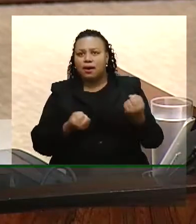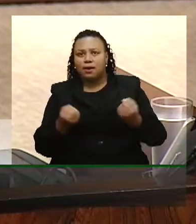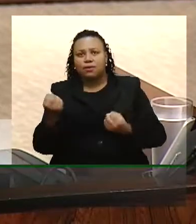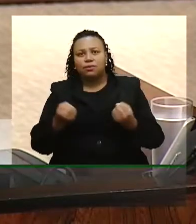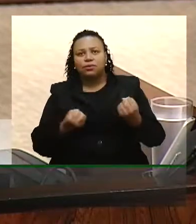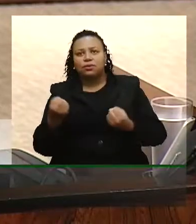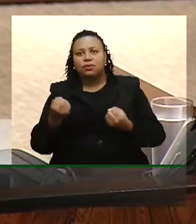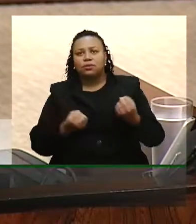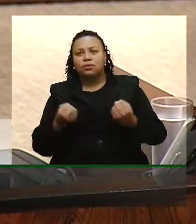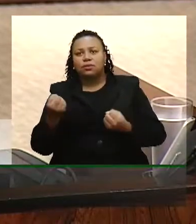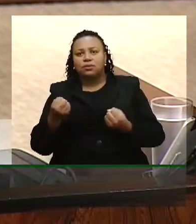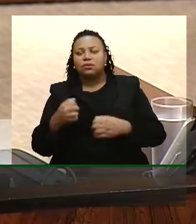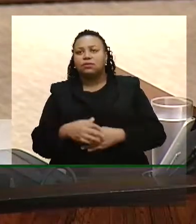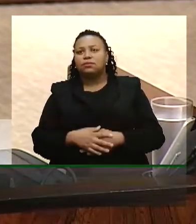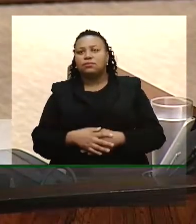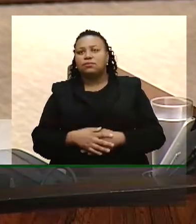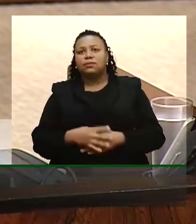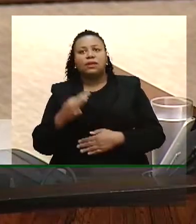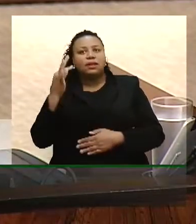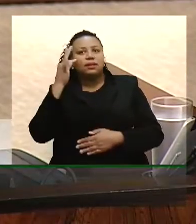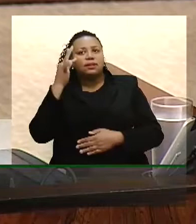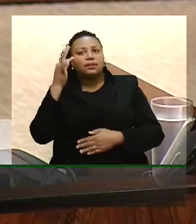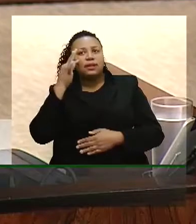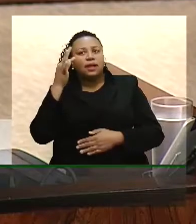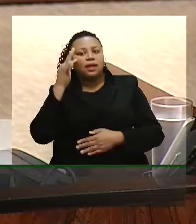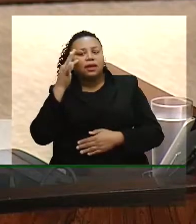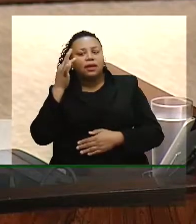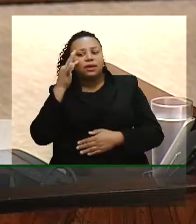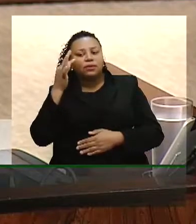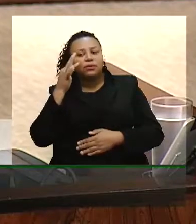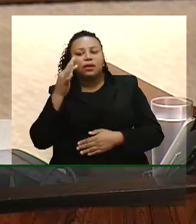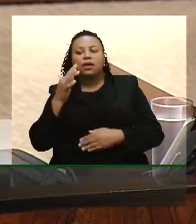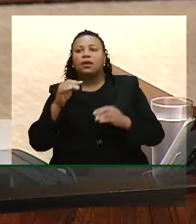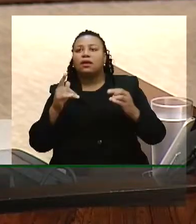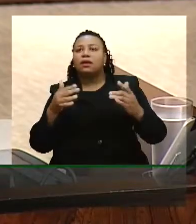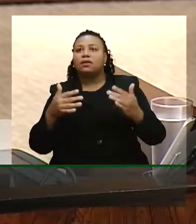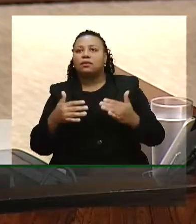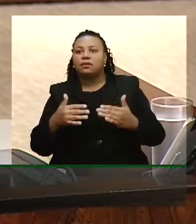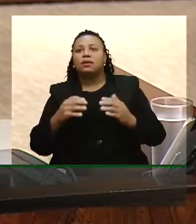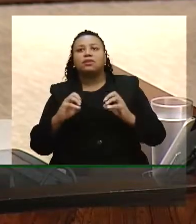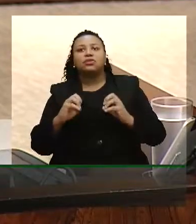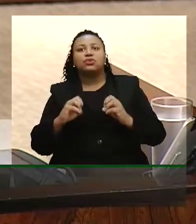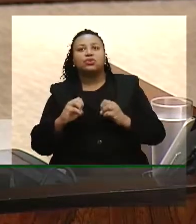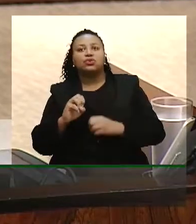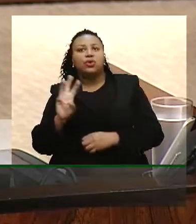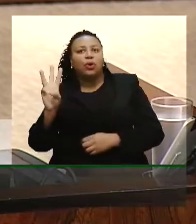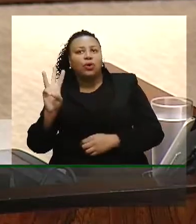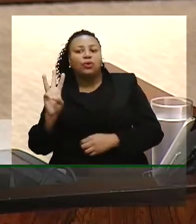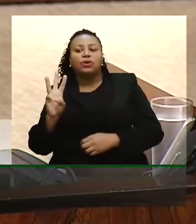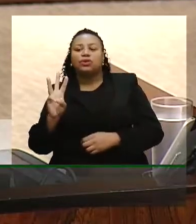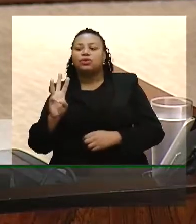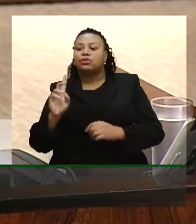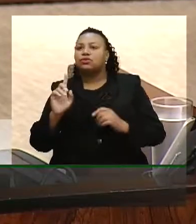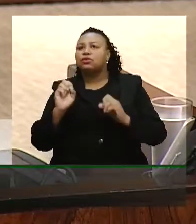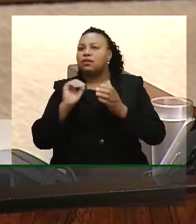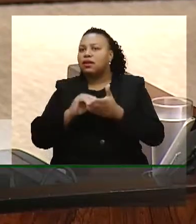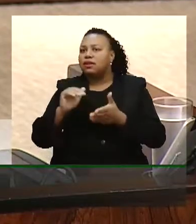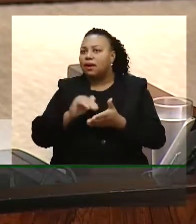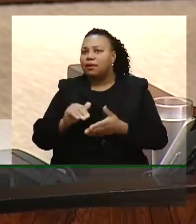e técnicos em arquivos, espetáculos de diversões e secretariado.